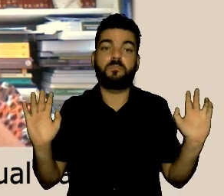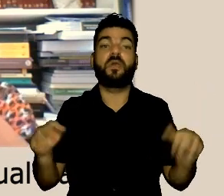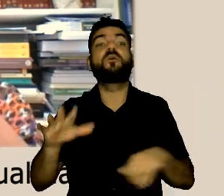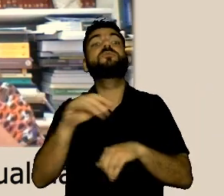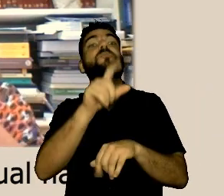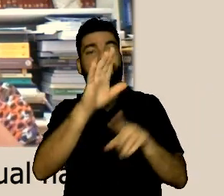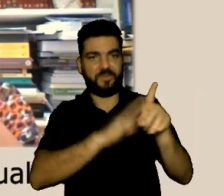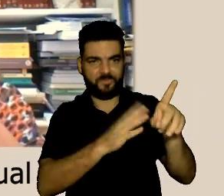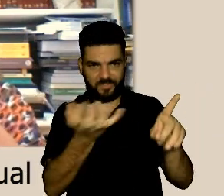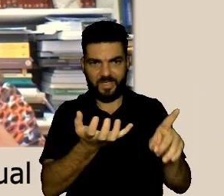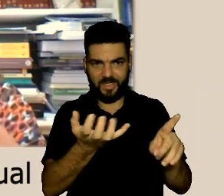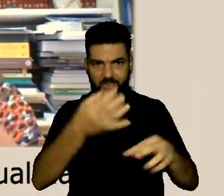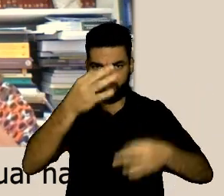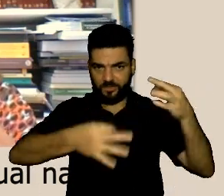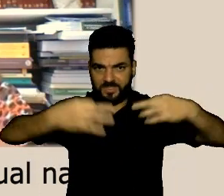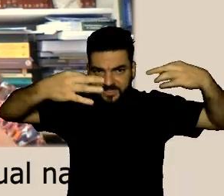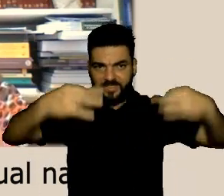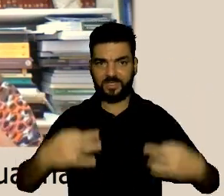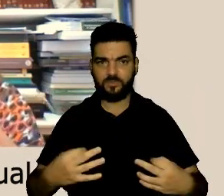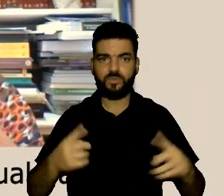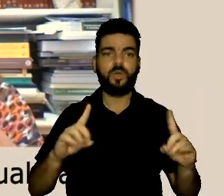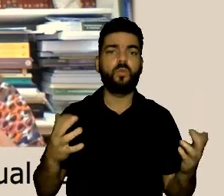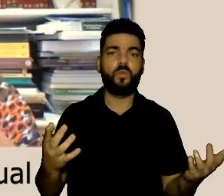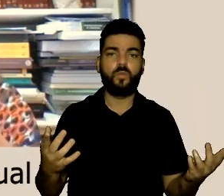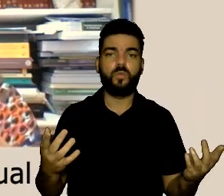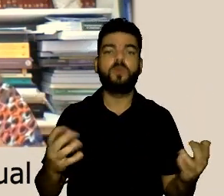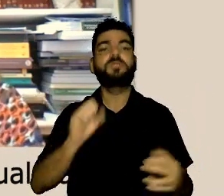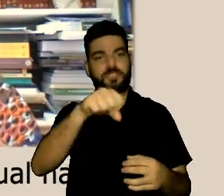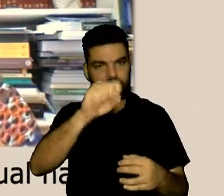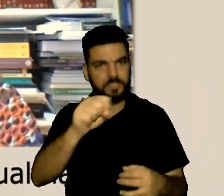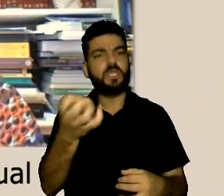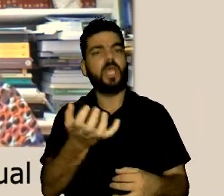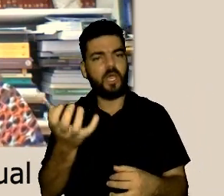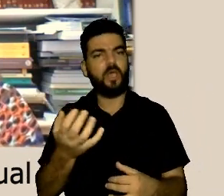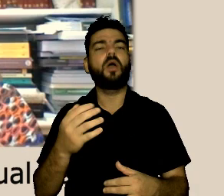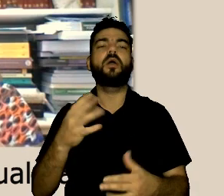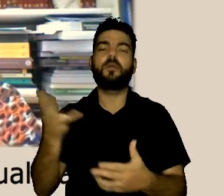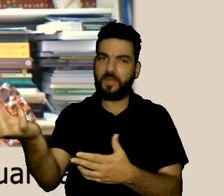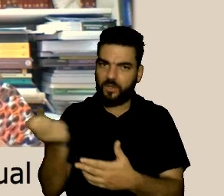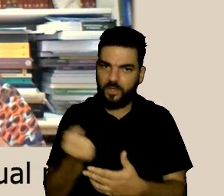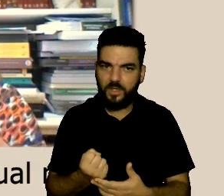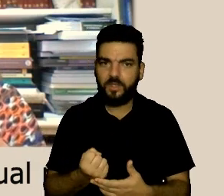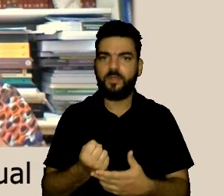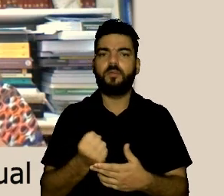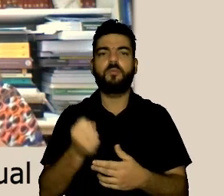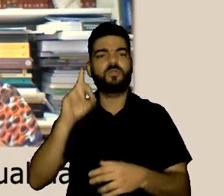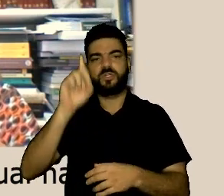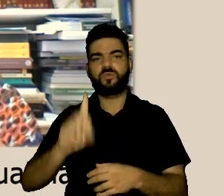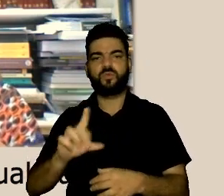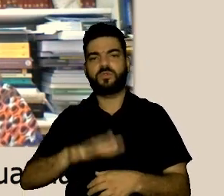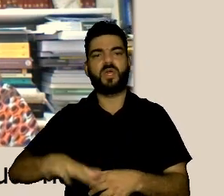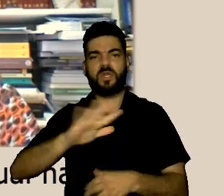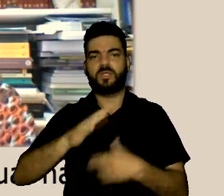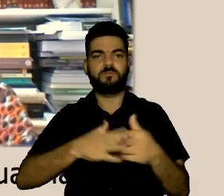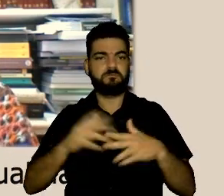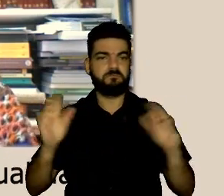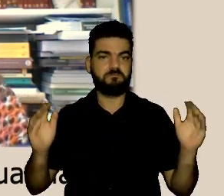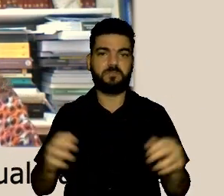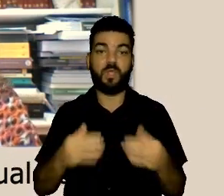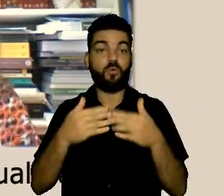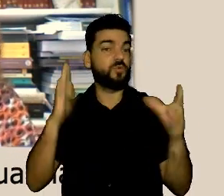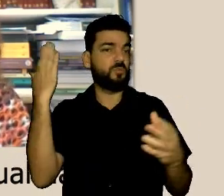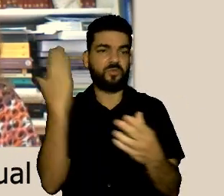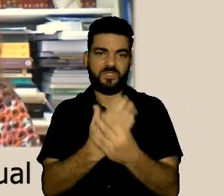tinha nada a ver que era de alteração de lotação então tá pergunta para ele se ele quer que a gente dê andamento a denúncia ele disse